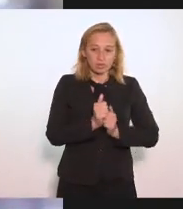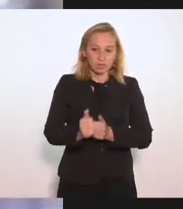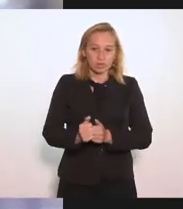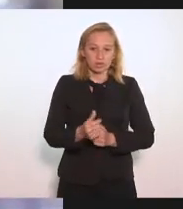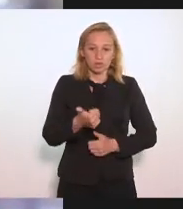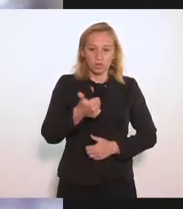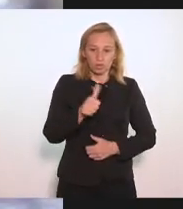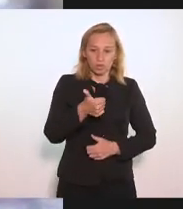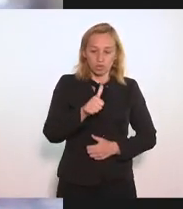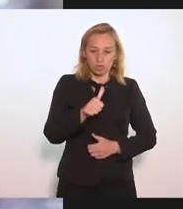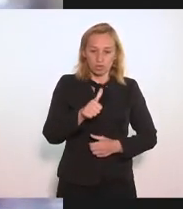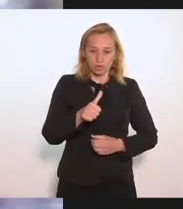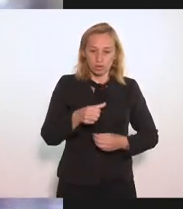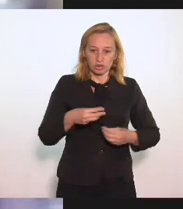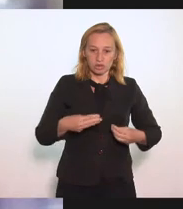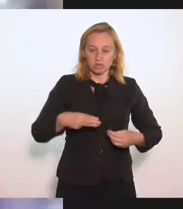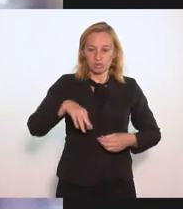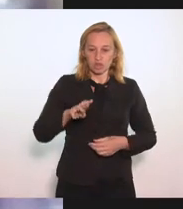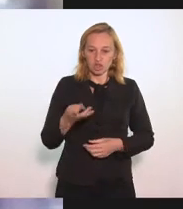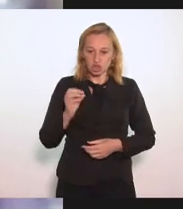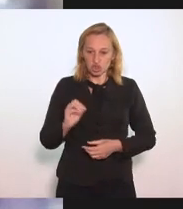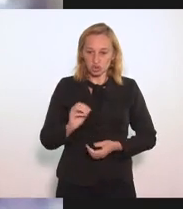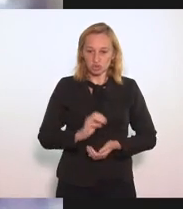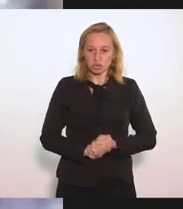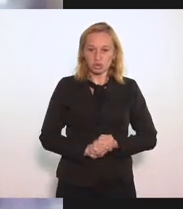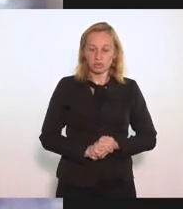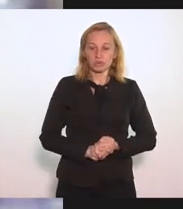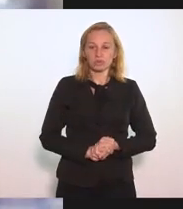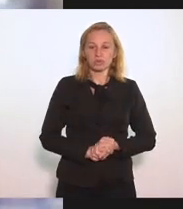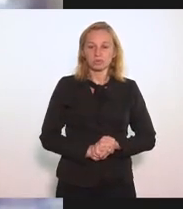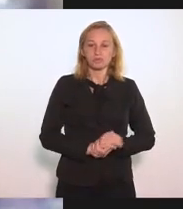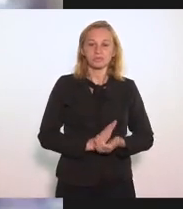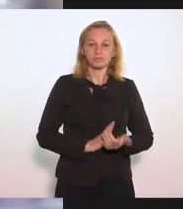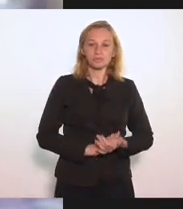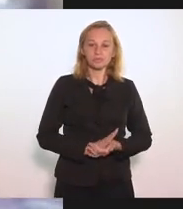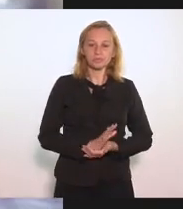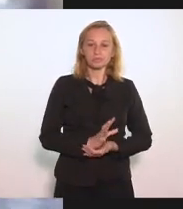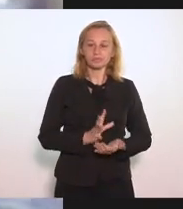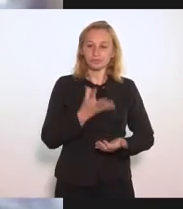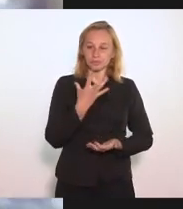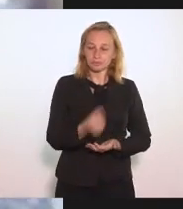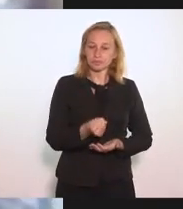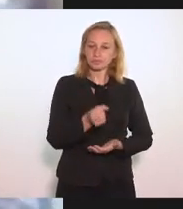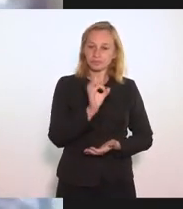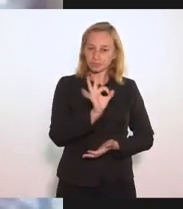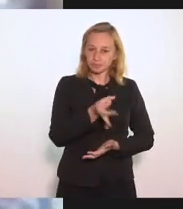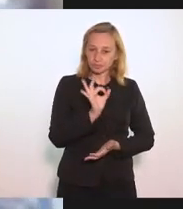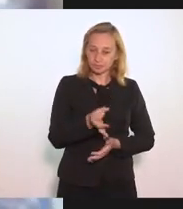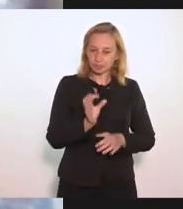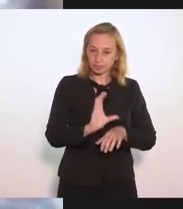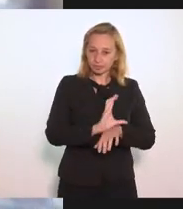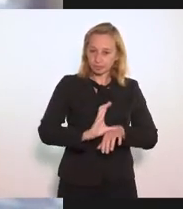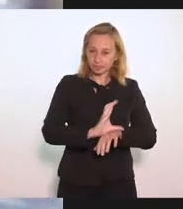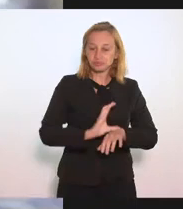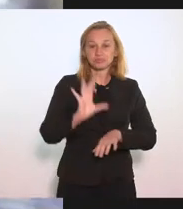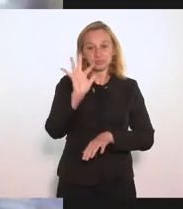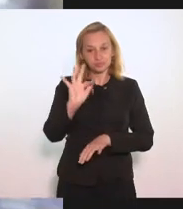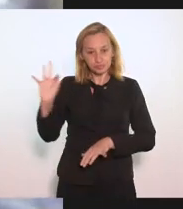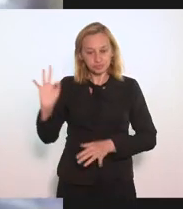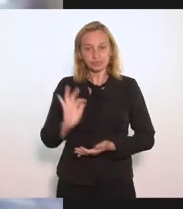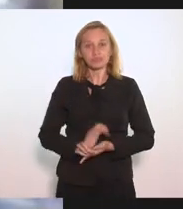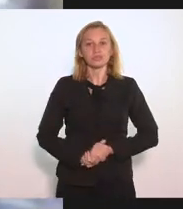Ministros Acatarem O que está Explicitado Claramente Na Constituição Federal